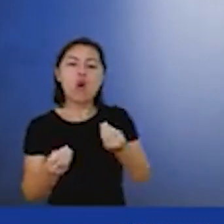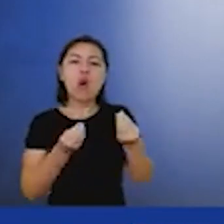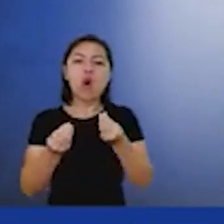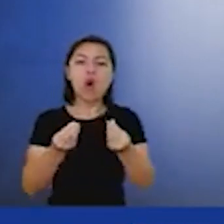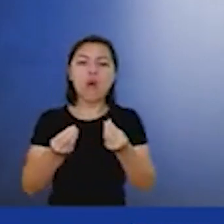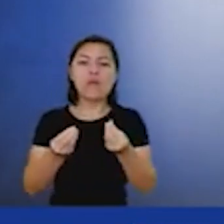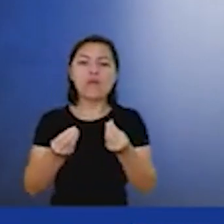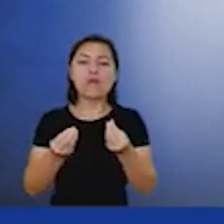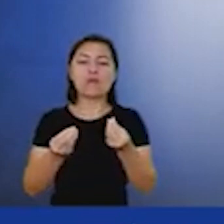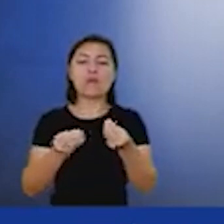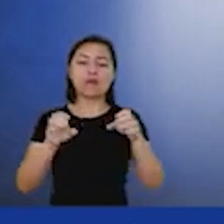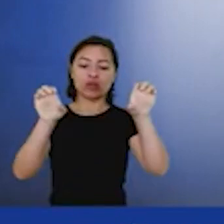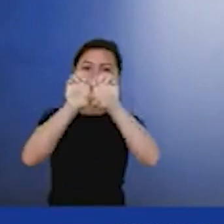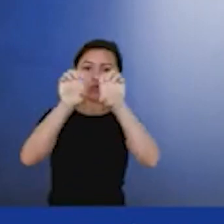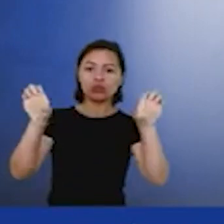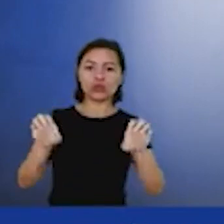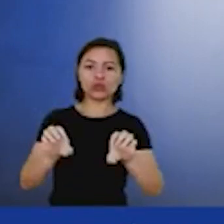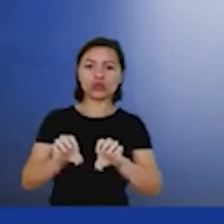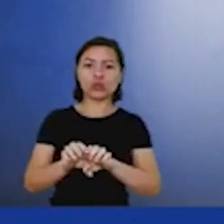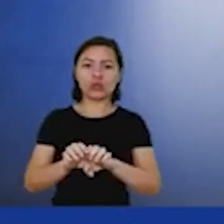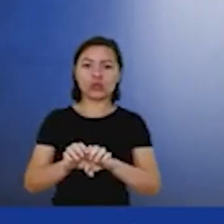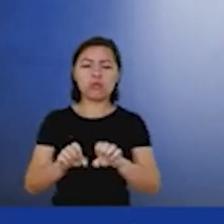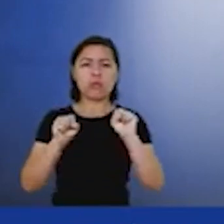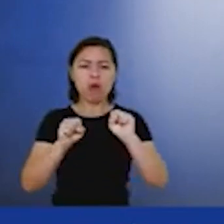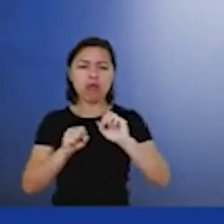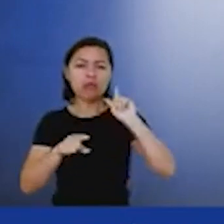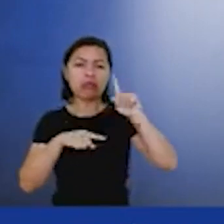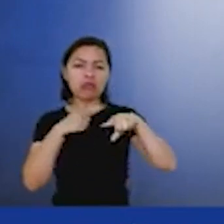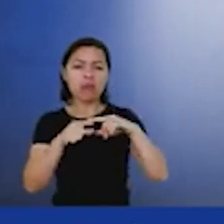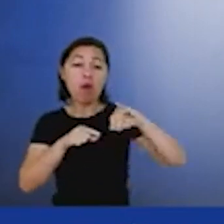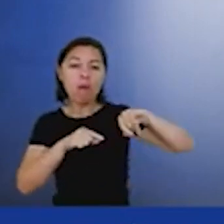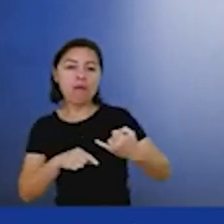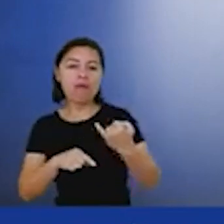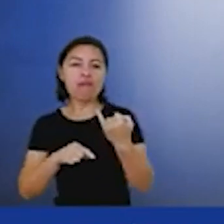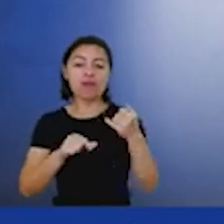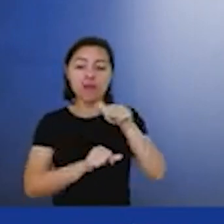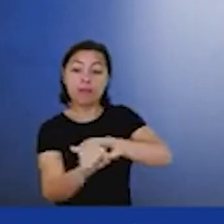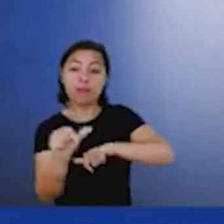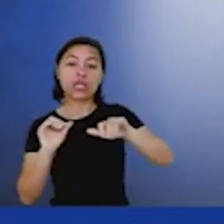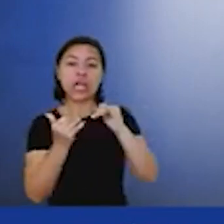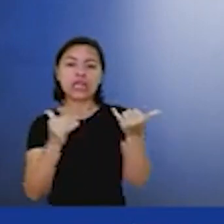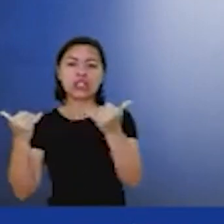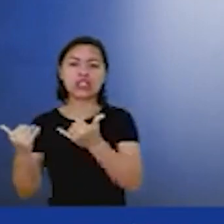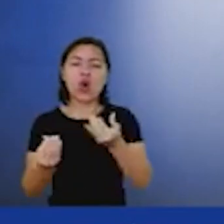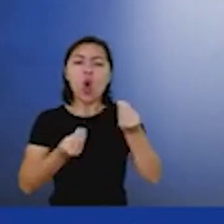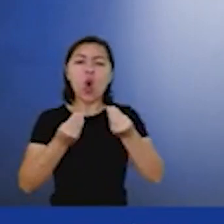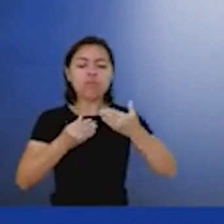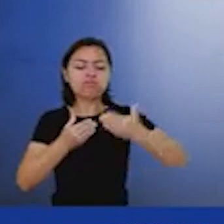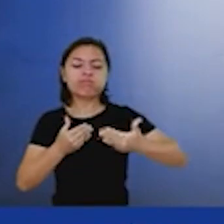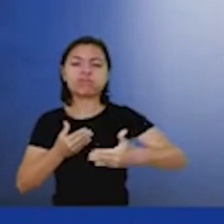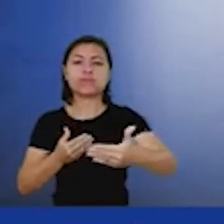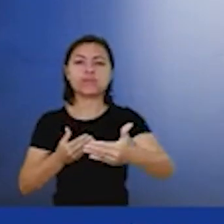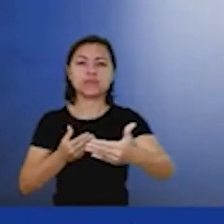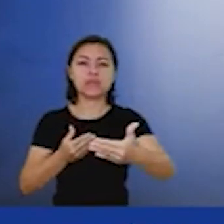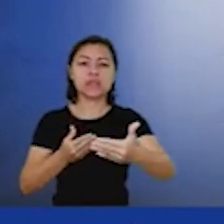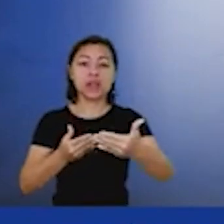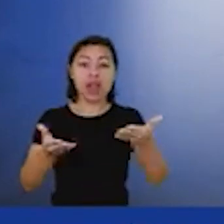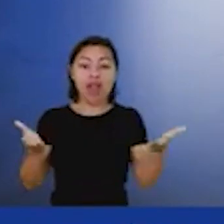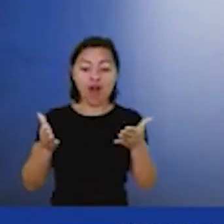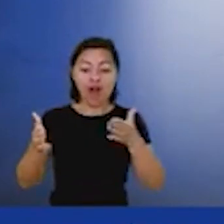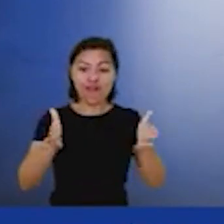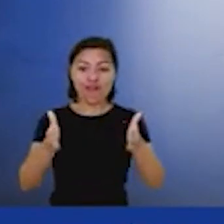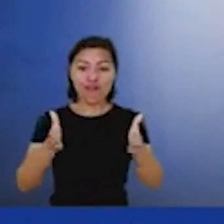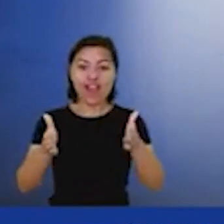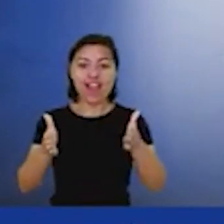essas estruturas, se isso pode se aproveitar na transição energética, como é que isso está andando nessa fase de